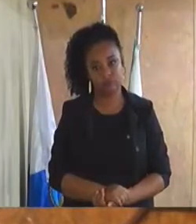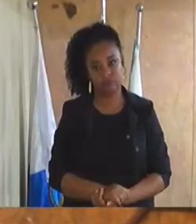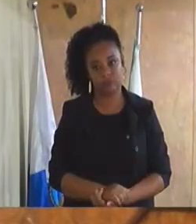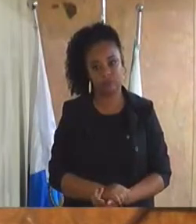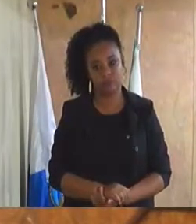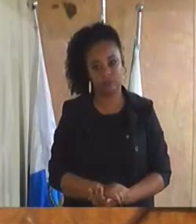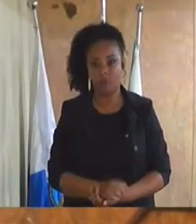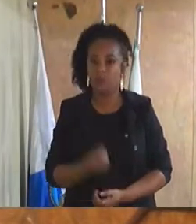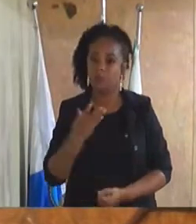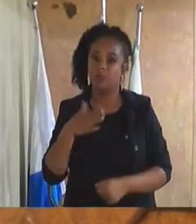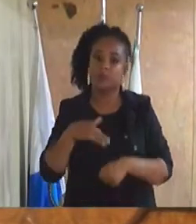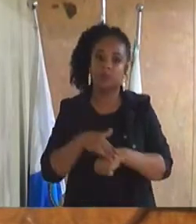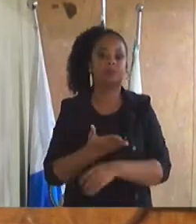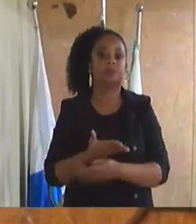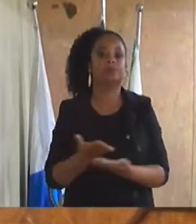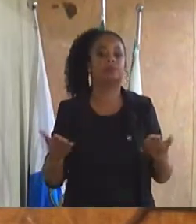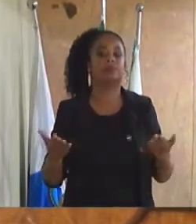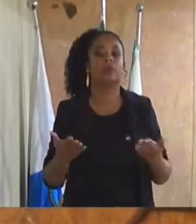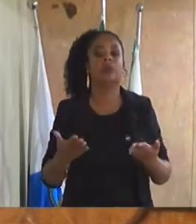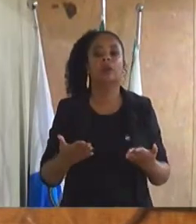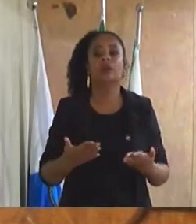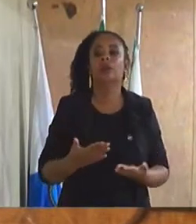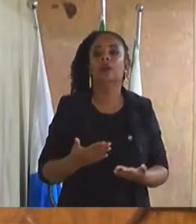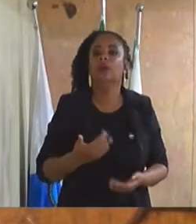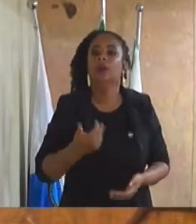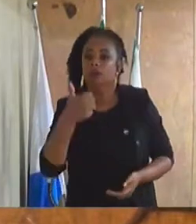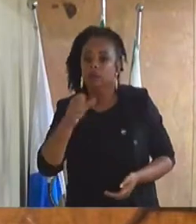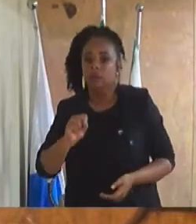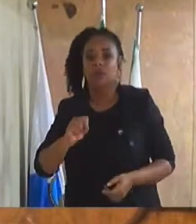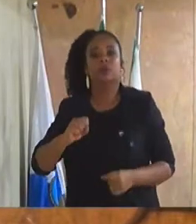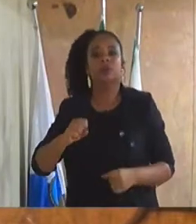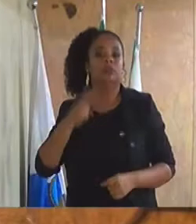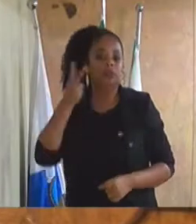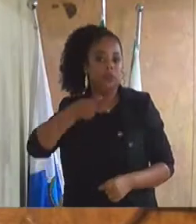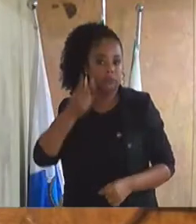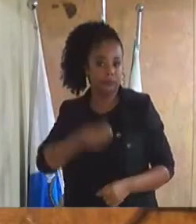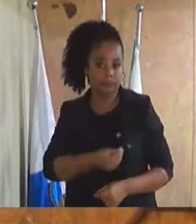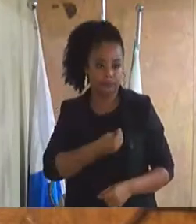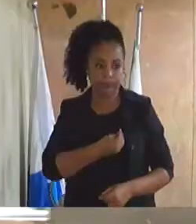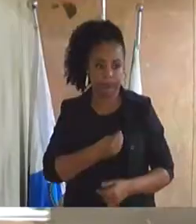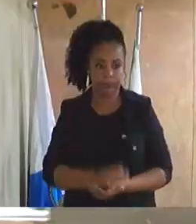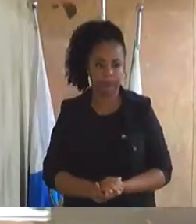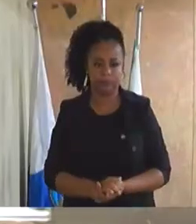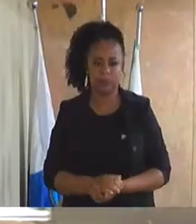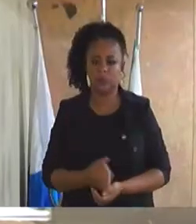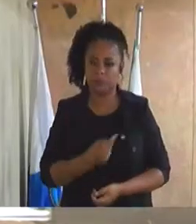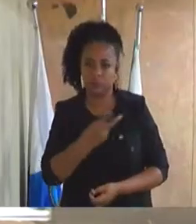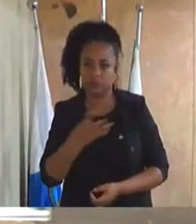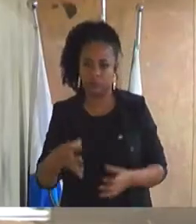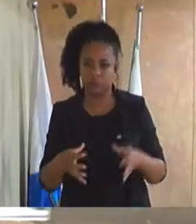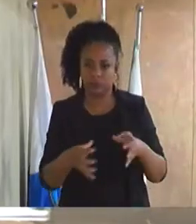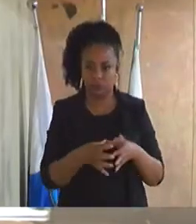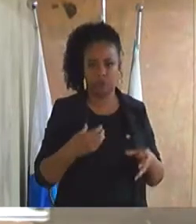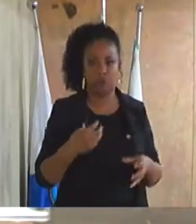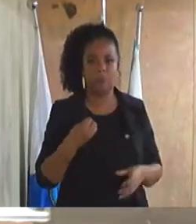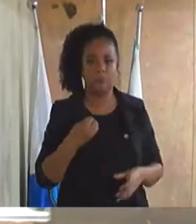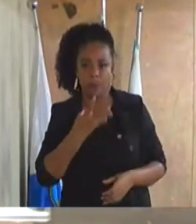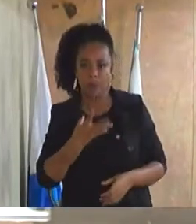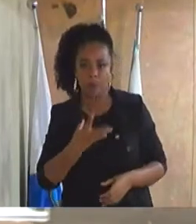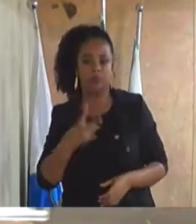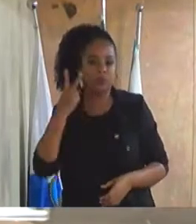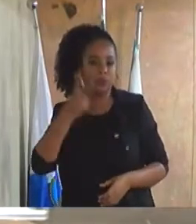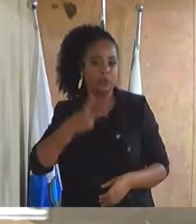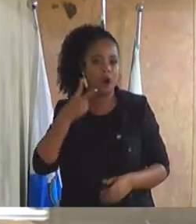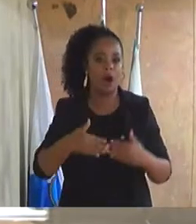Boa noite a todos, 18 vereadores presentes. Havendo número legal, dou por aberto os